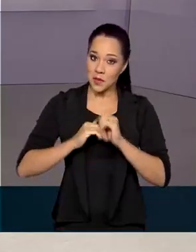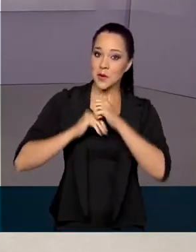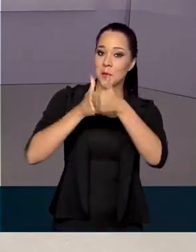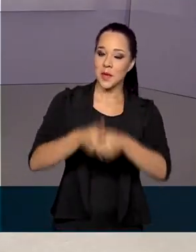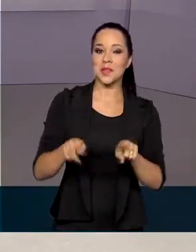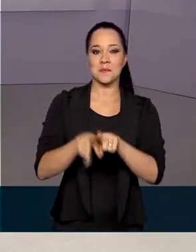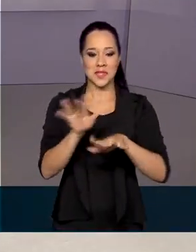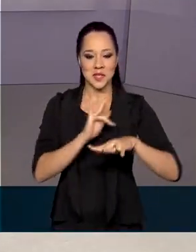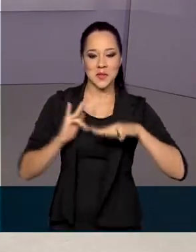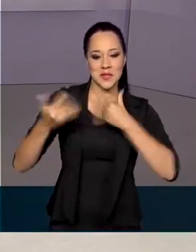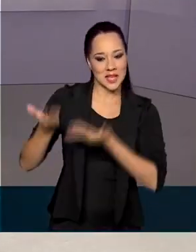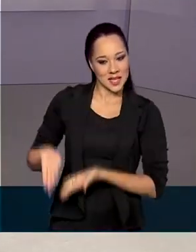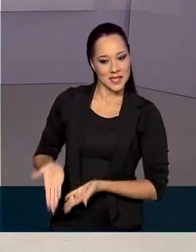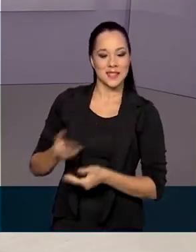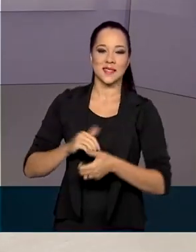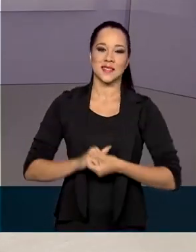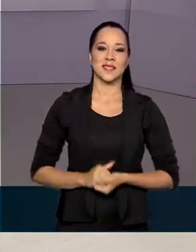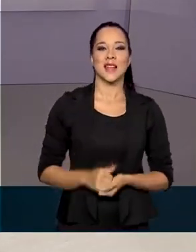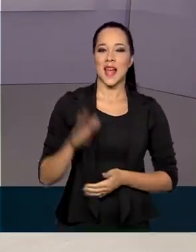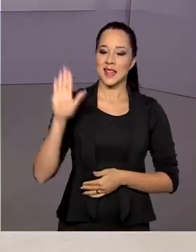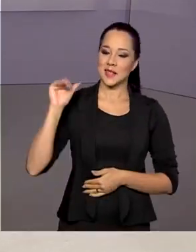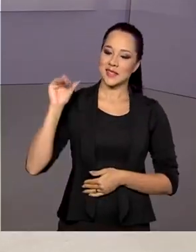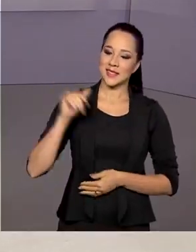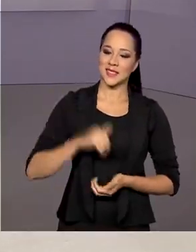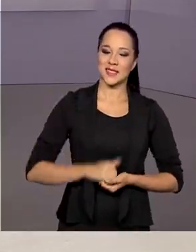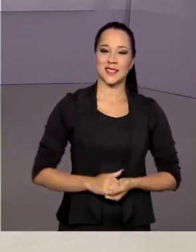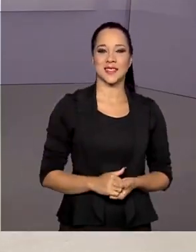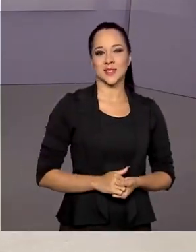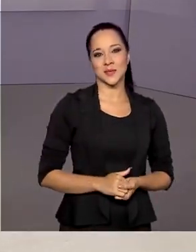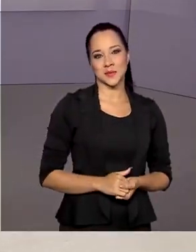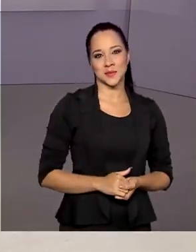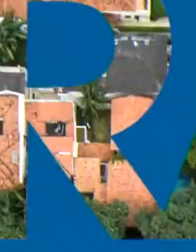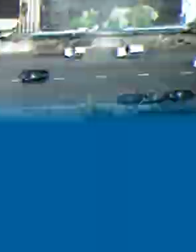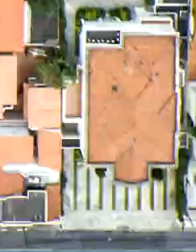nos acompanhar também pelas redes sociais. Até a próxima edição. Tchau!